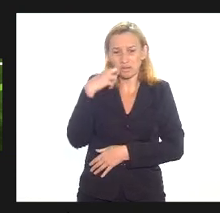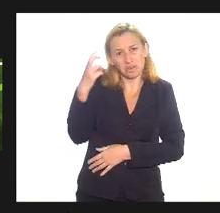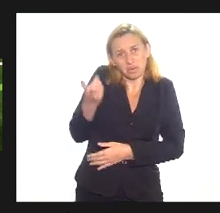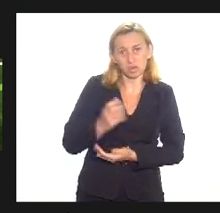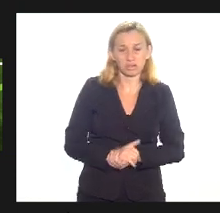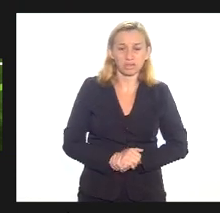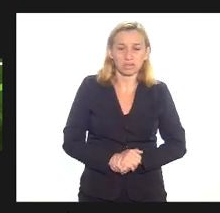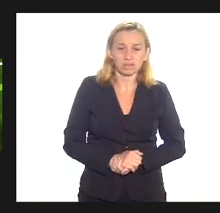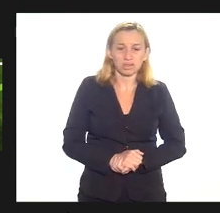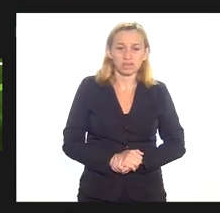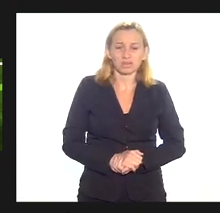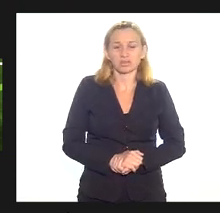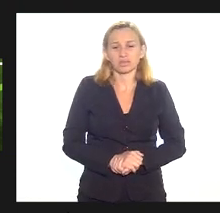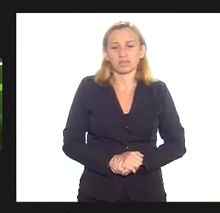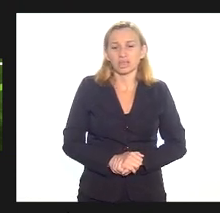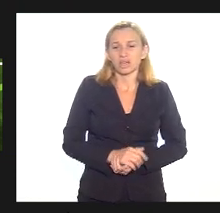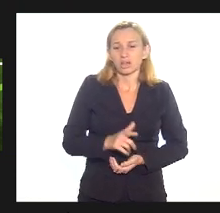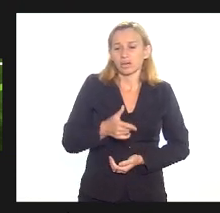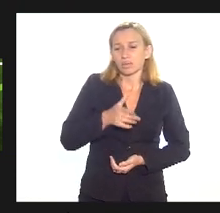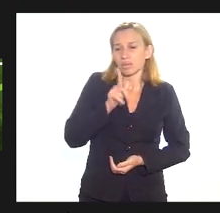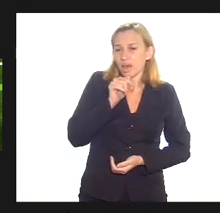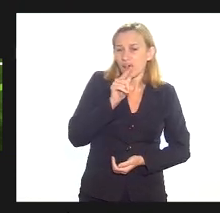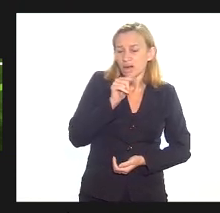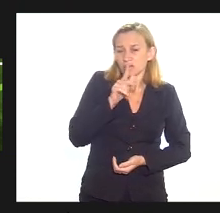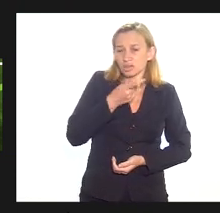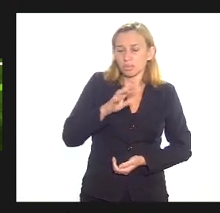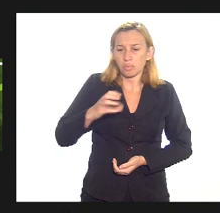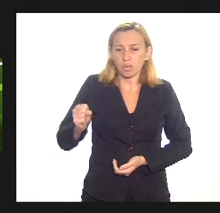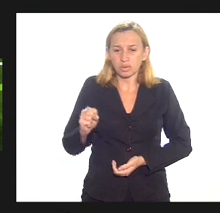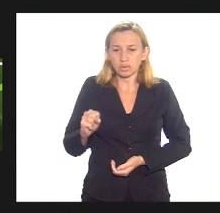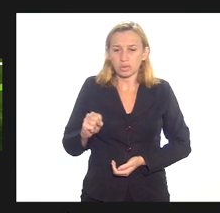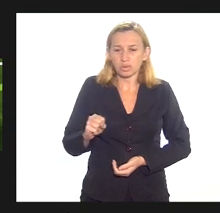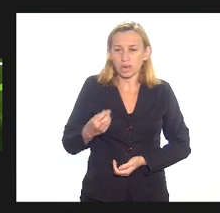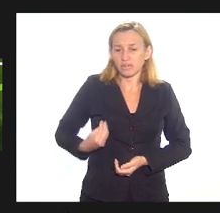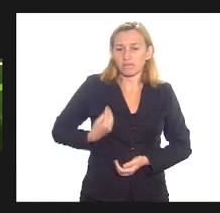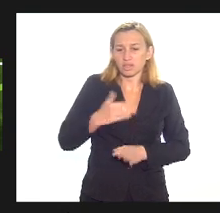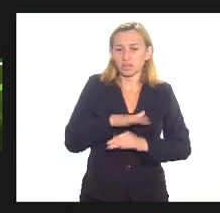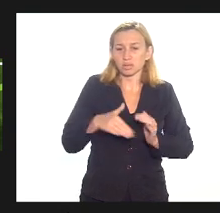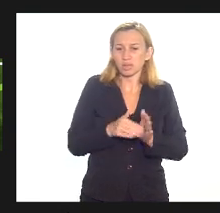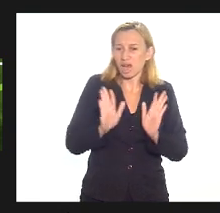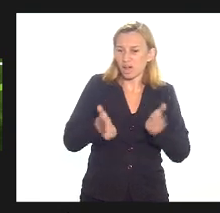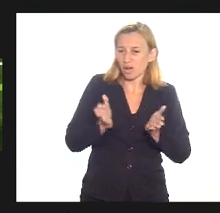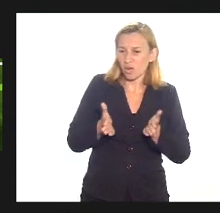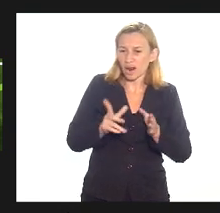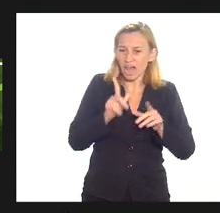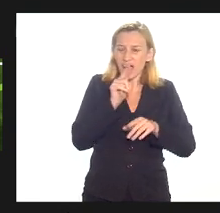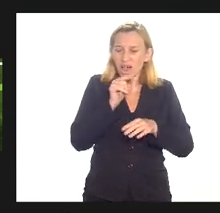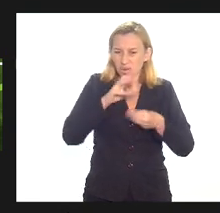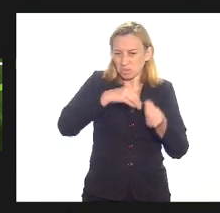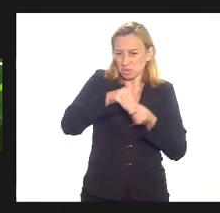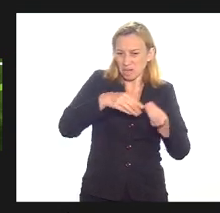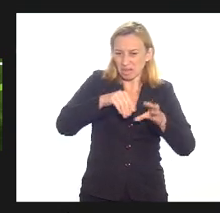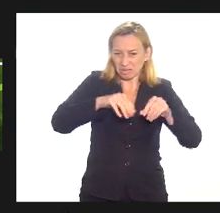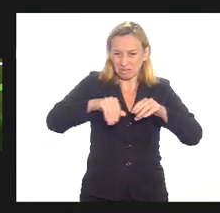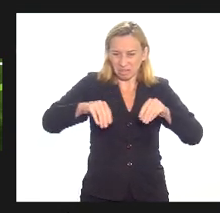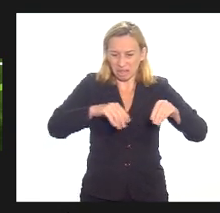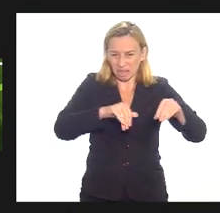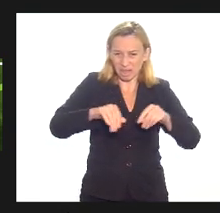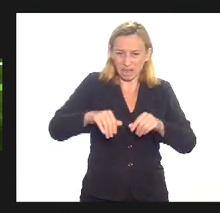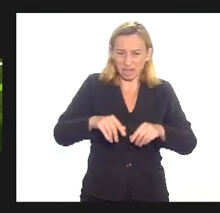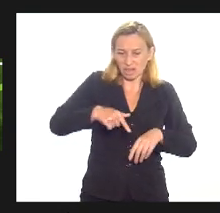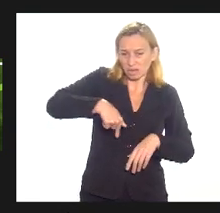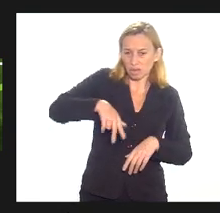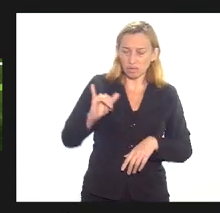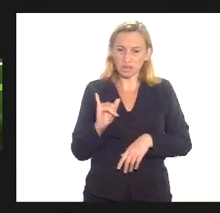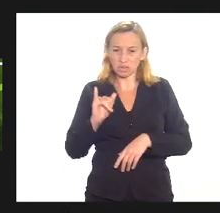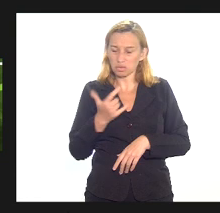bebi água de poço a minha vida toda agora bebo água de josmina de terra Entendeu Novo Iguaçu a água sai de Novo Iguaçu e Novo